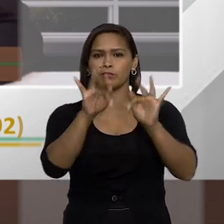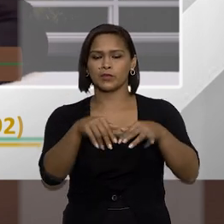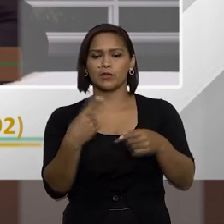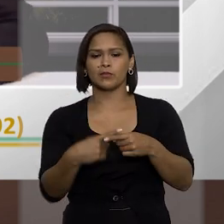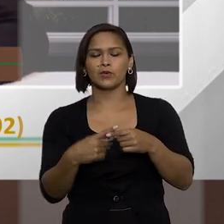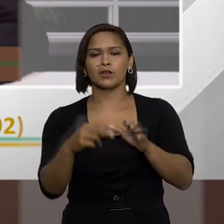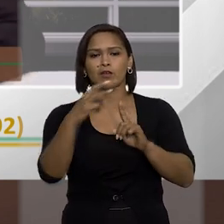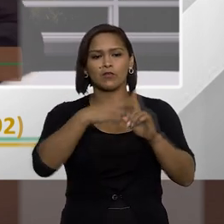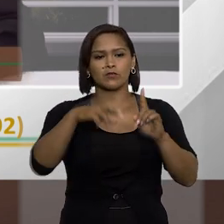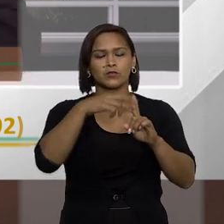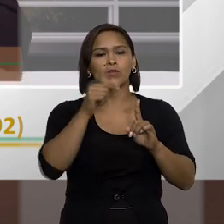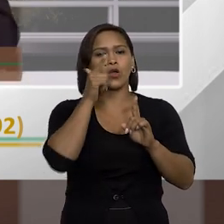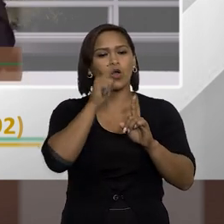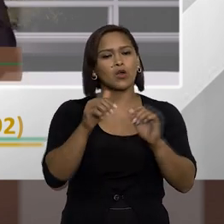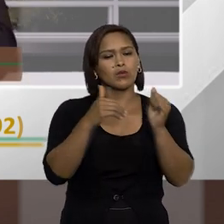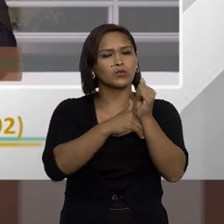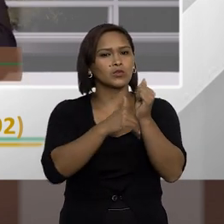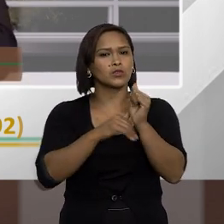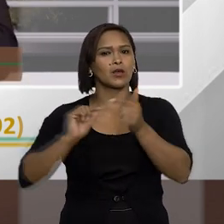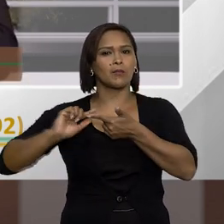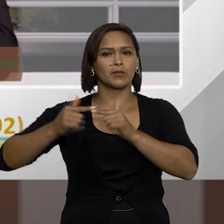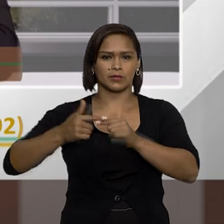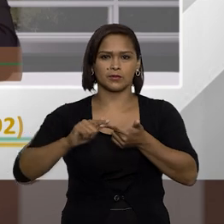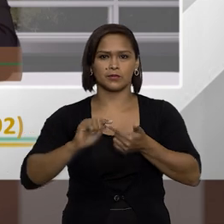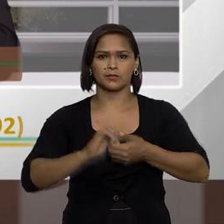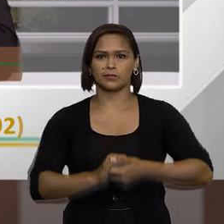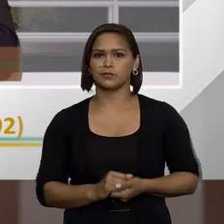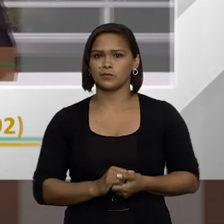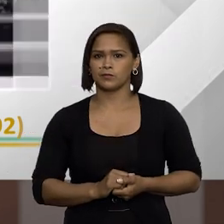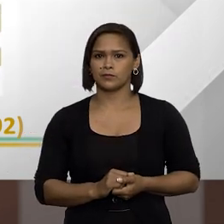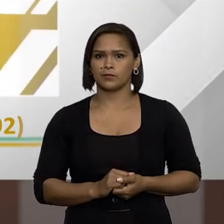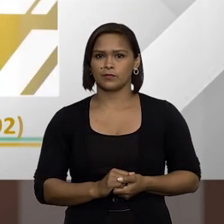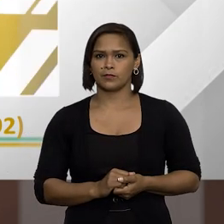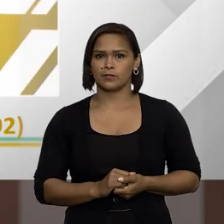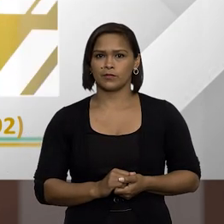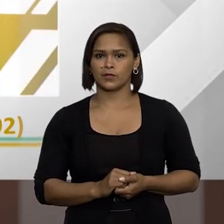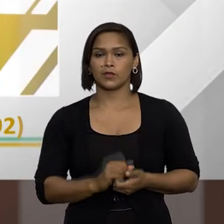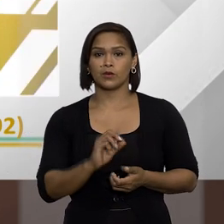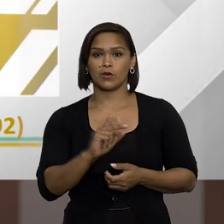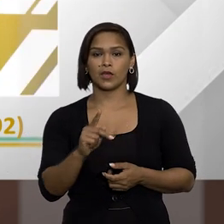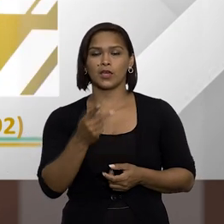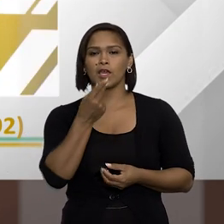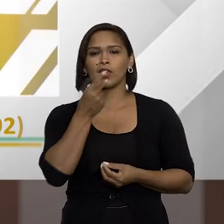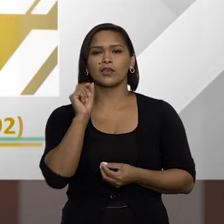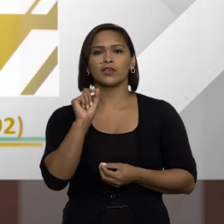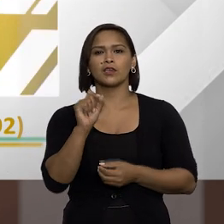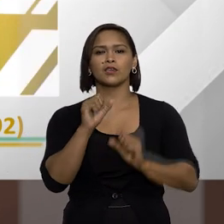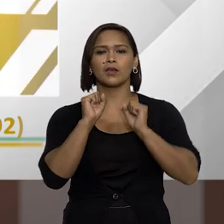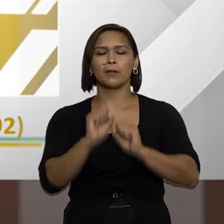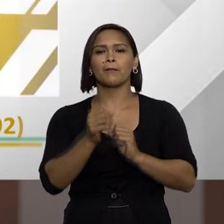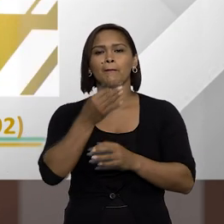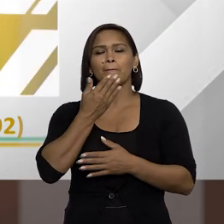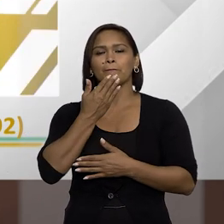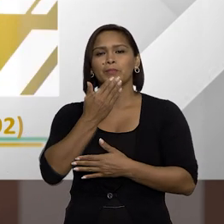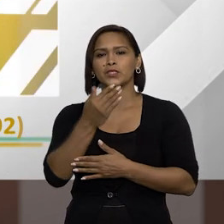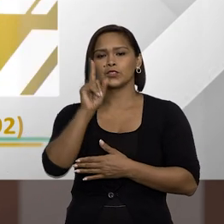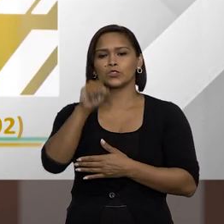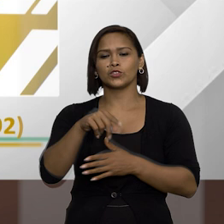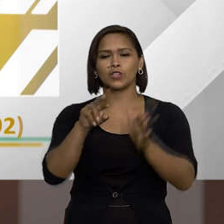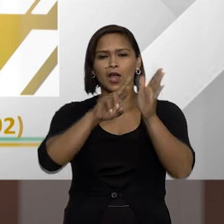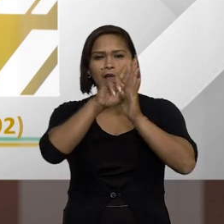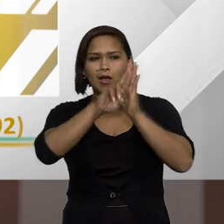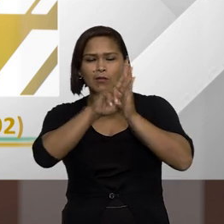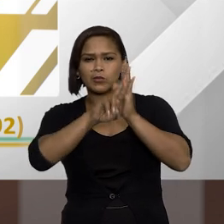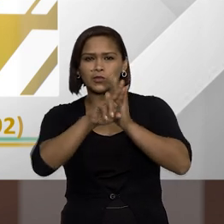porque o investigado conseguiu ocultar o seu patrimônio Ok e quem pode solicitar a